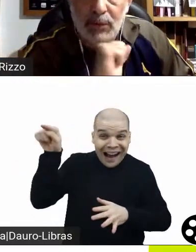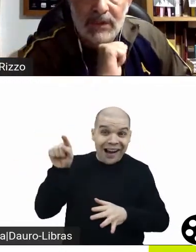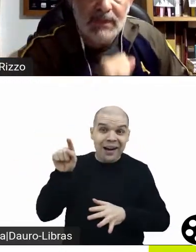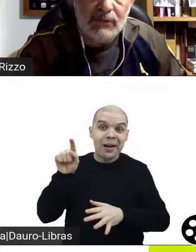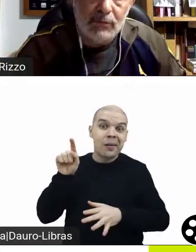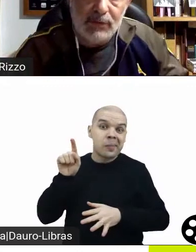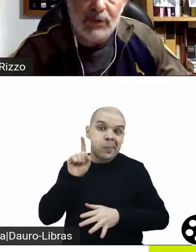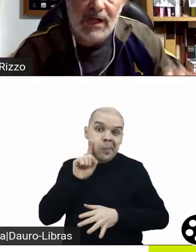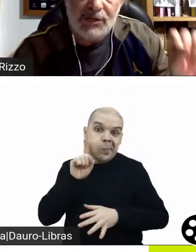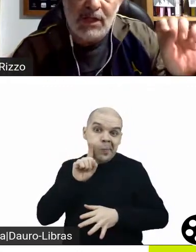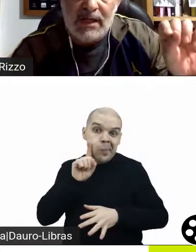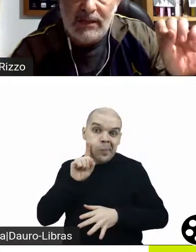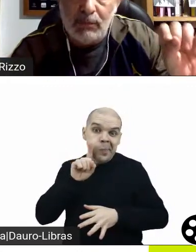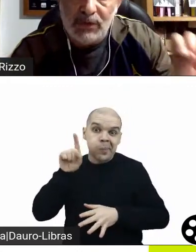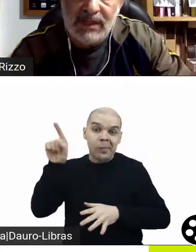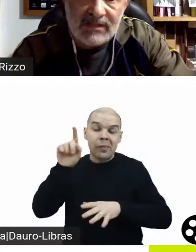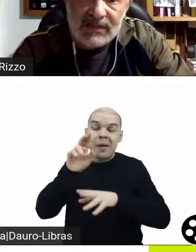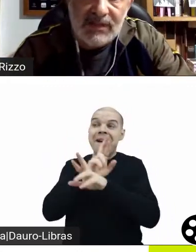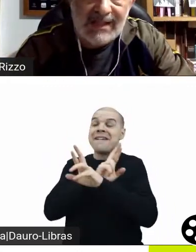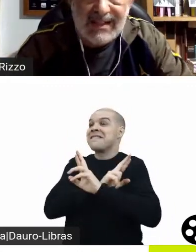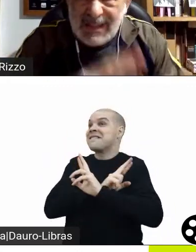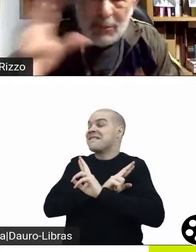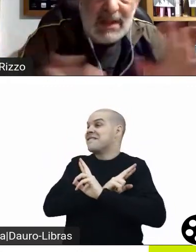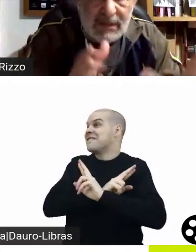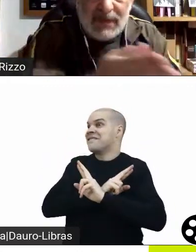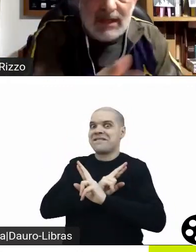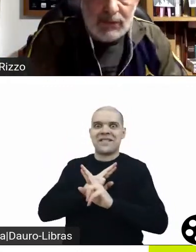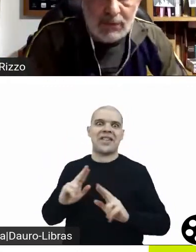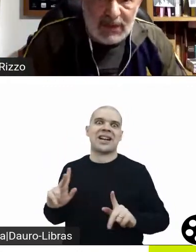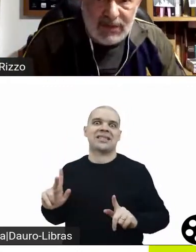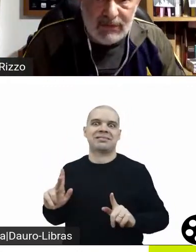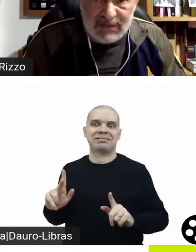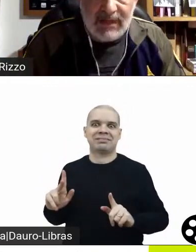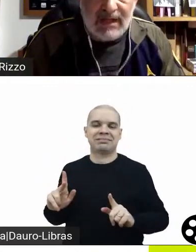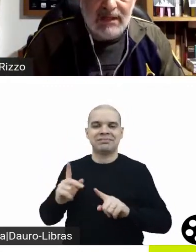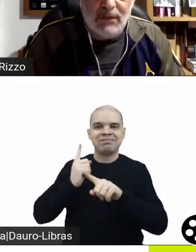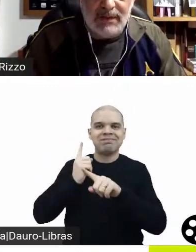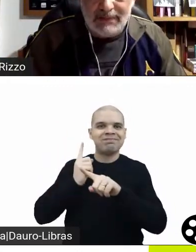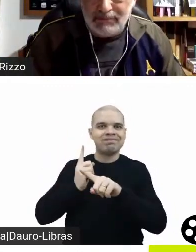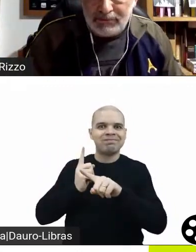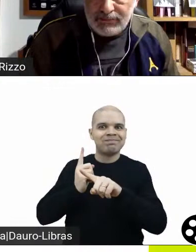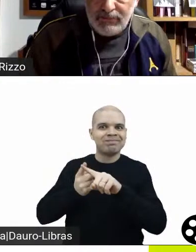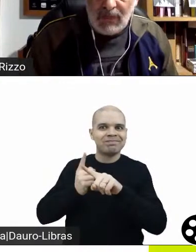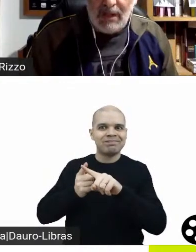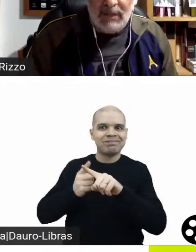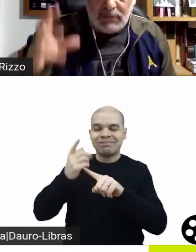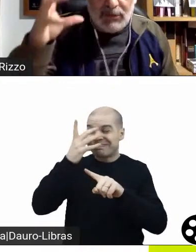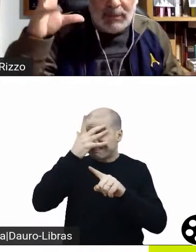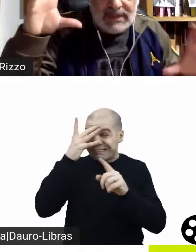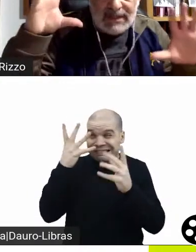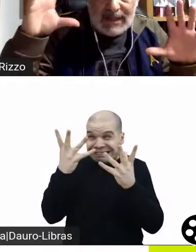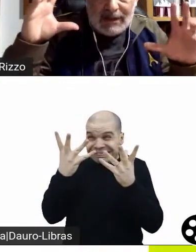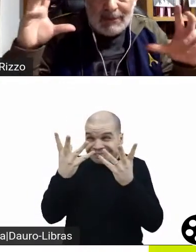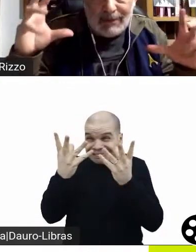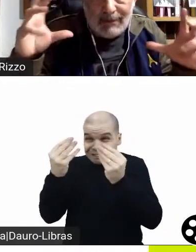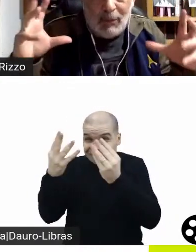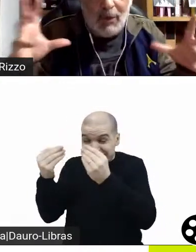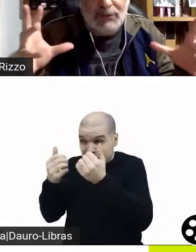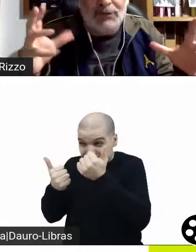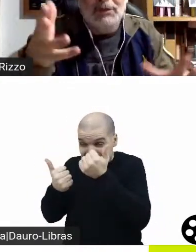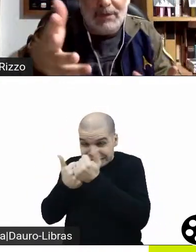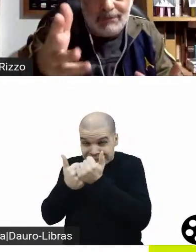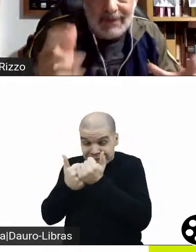esse comportamento no personagem, não pode ter essa cena, quer dizer, começa a ficar isso que o Márcio estava destacando aí, mas só para entender